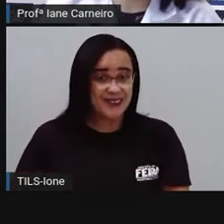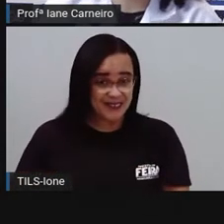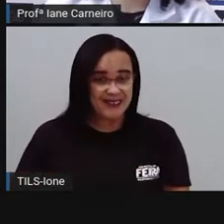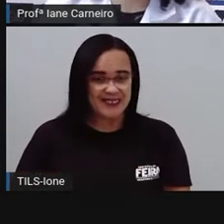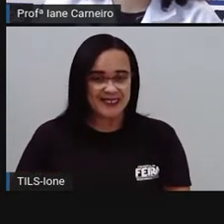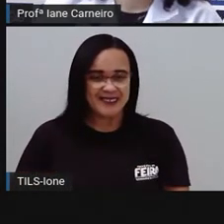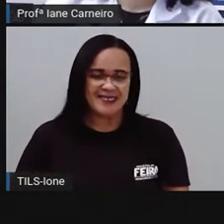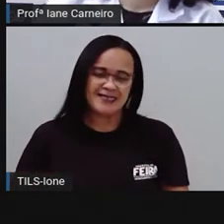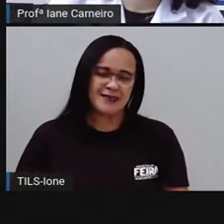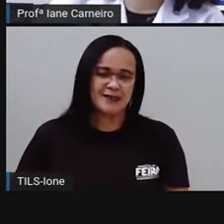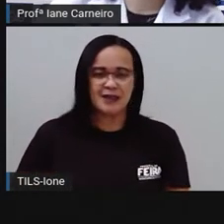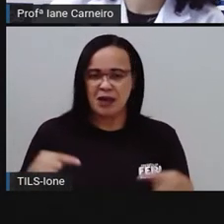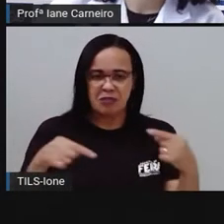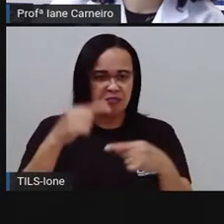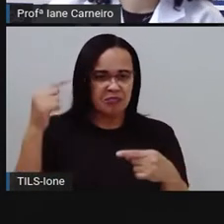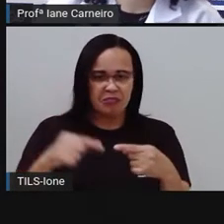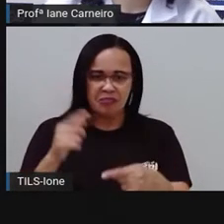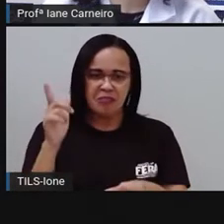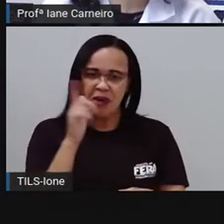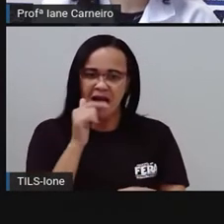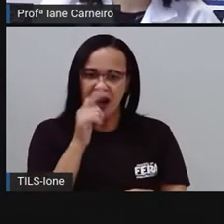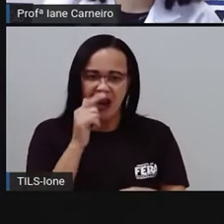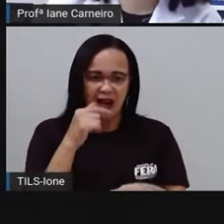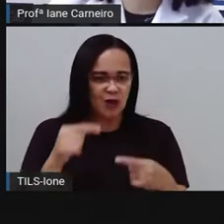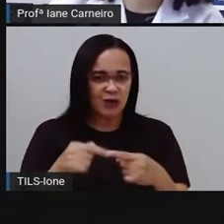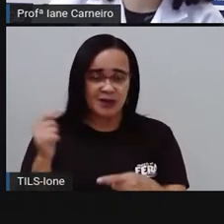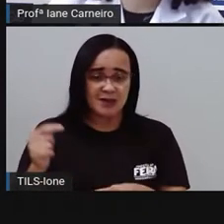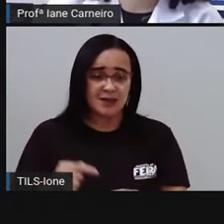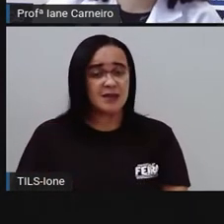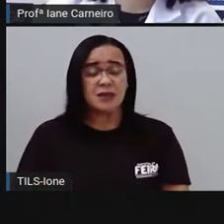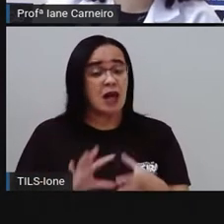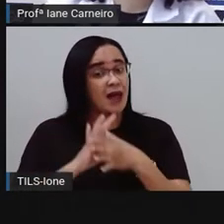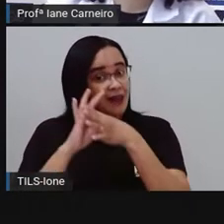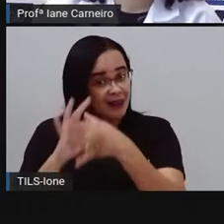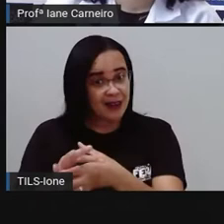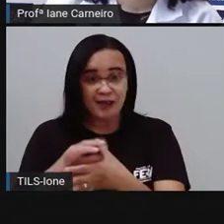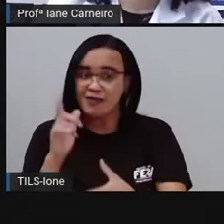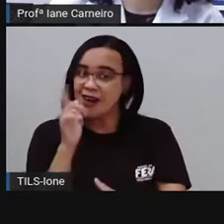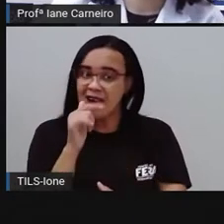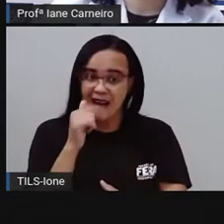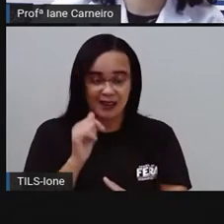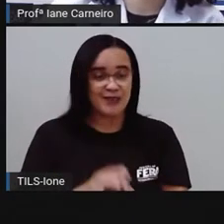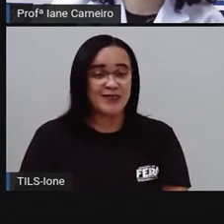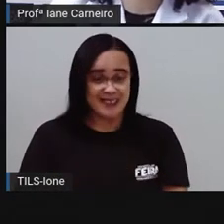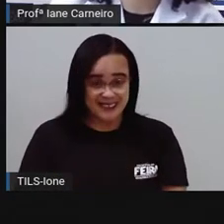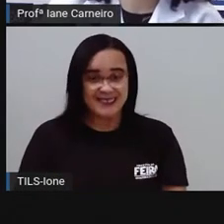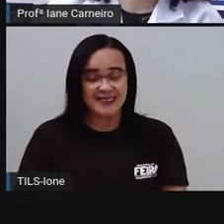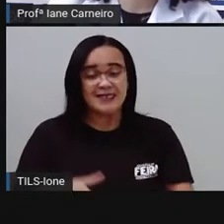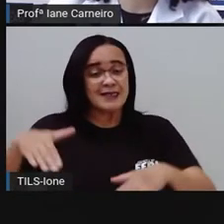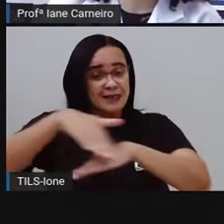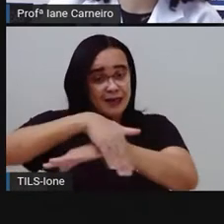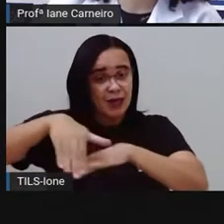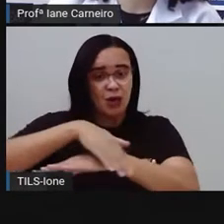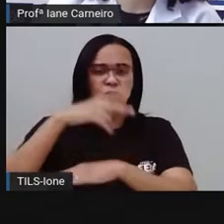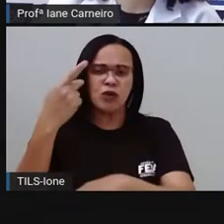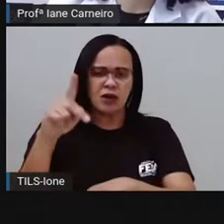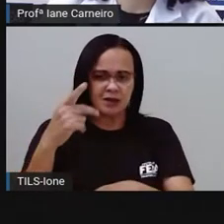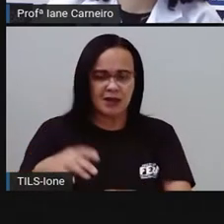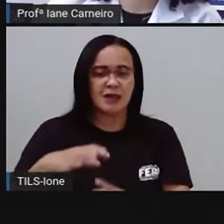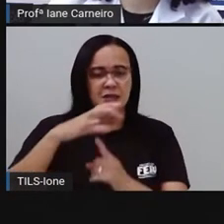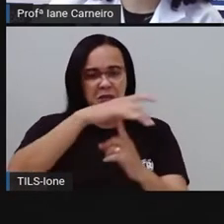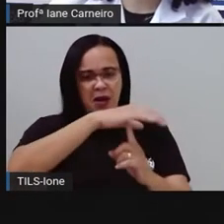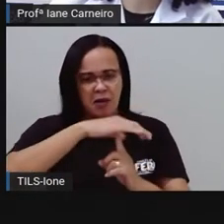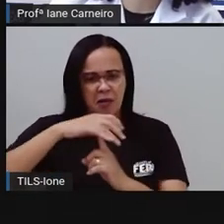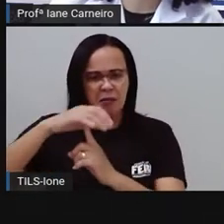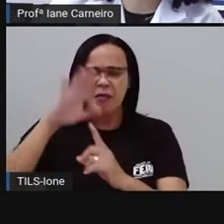eu acho que devia. Ele é o entregador de água. Na minha rua tem uma feira divertida.